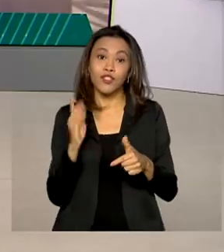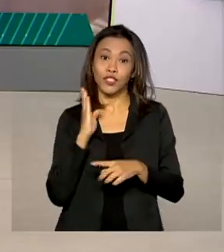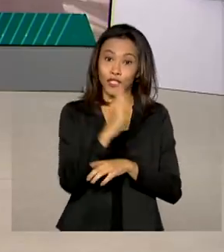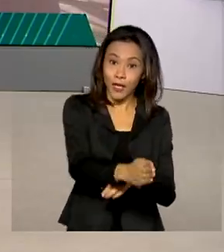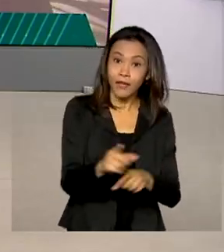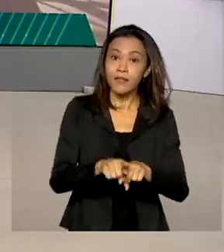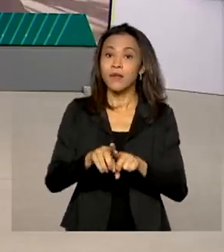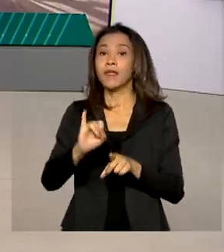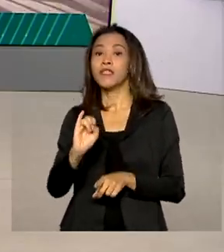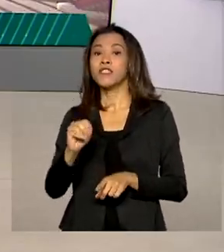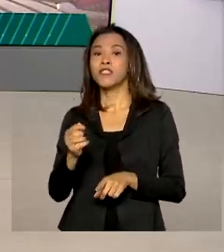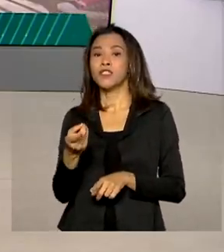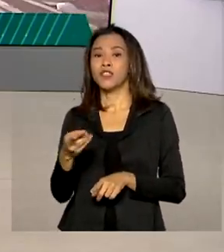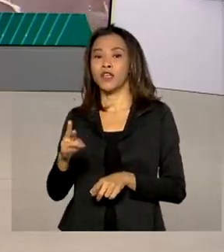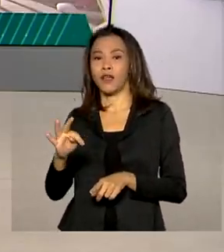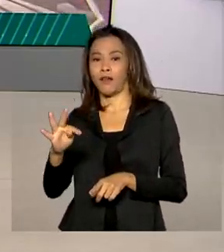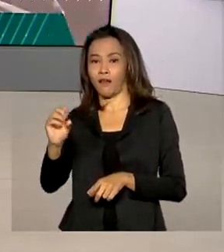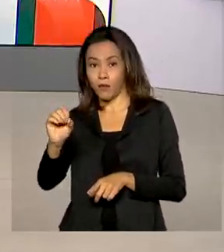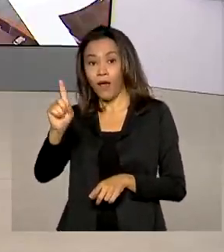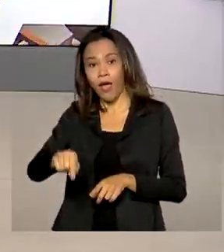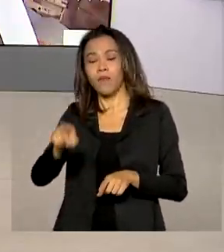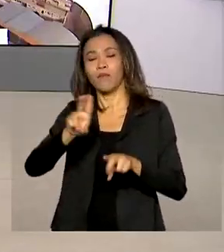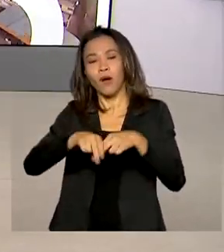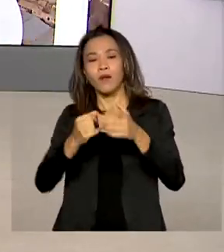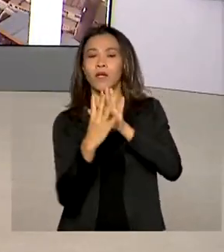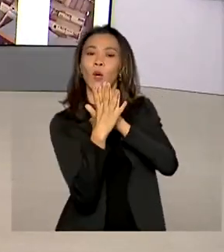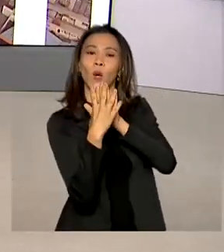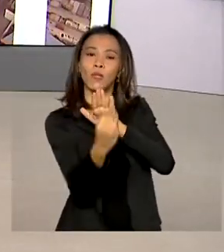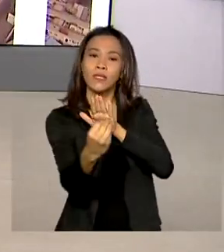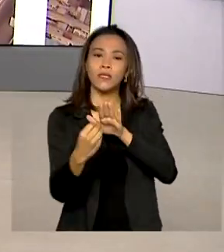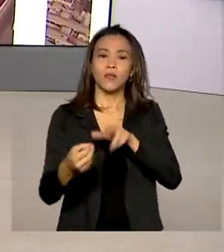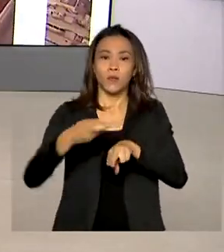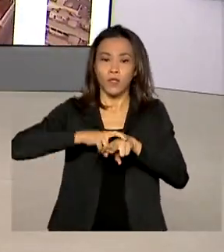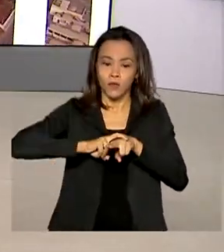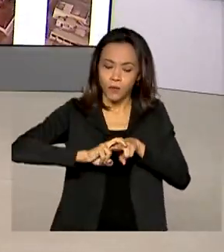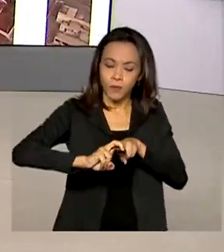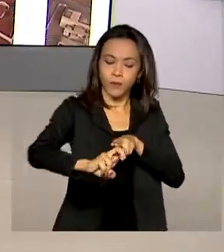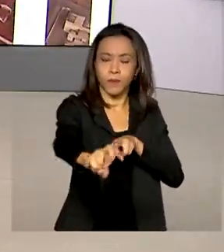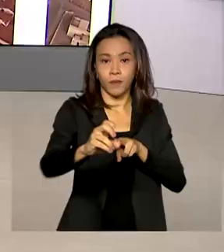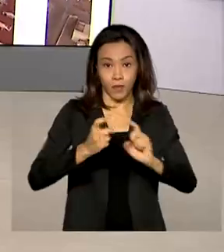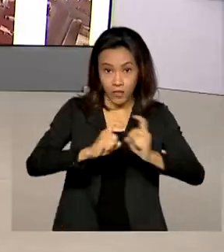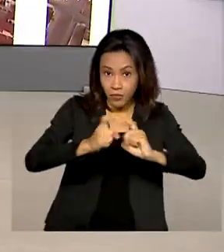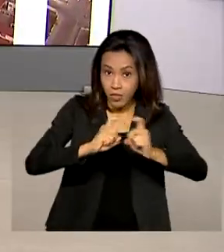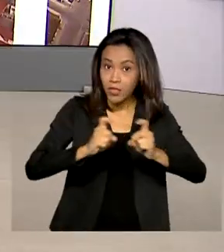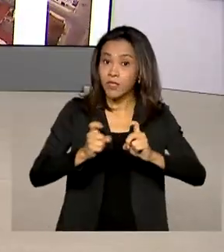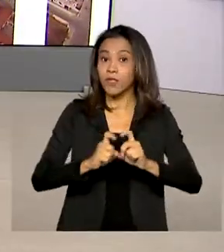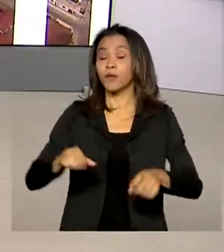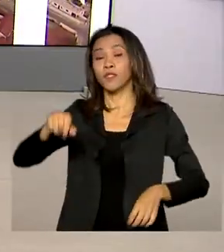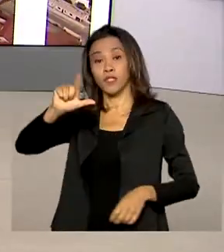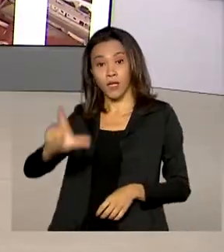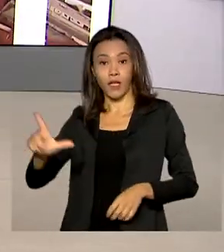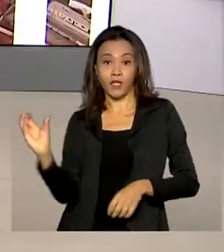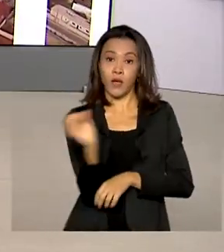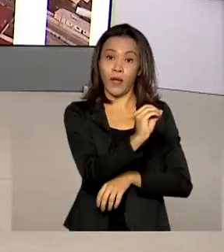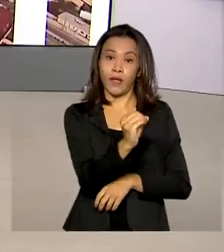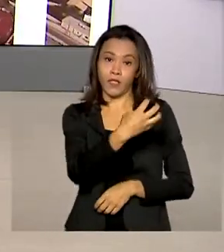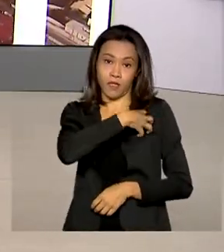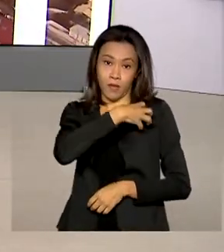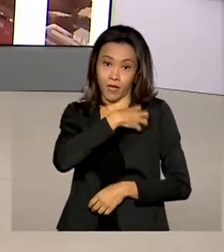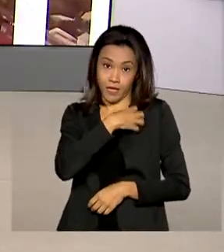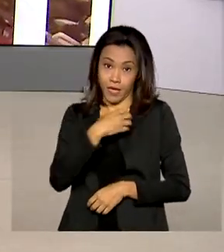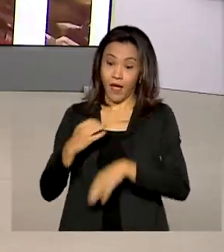Esse é o resultado esperado com a concessão de trecho da Ferrovia de Integração Oeste-Leste na Bahia. O lance da empresa